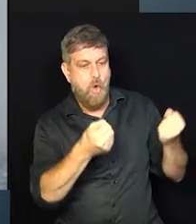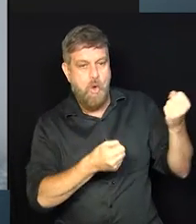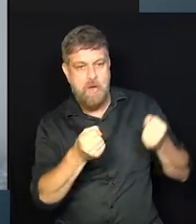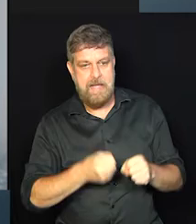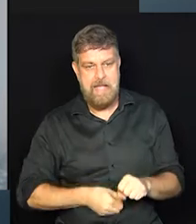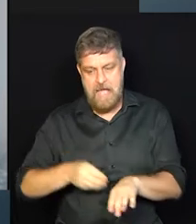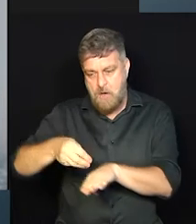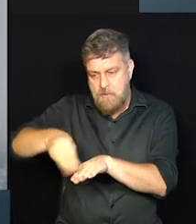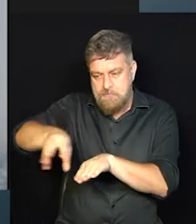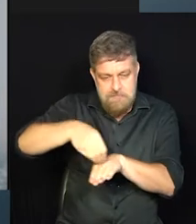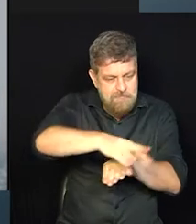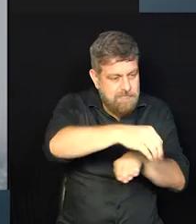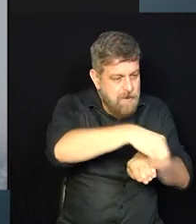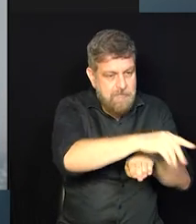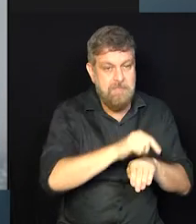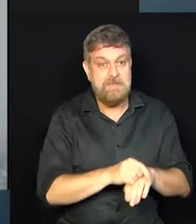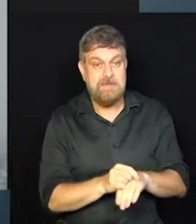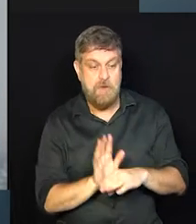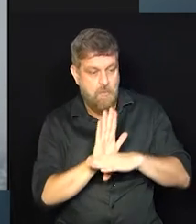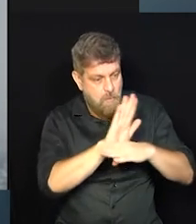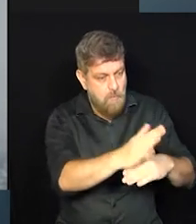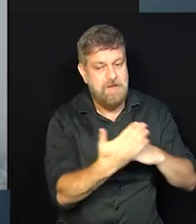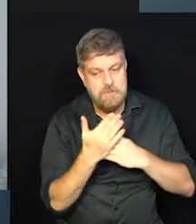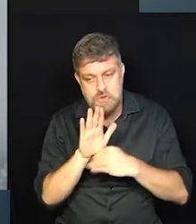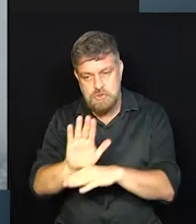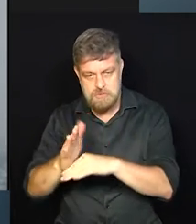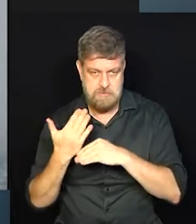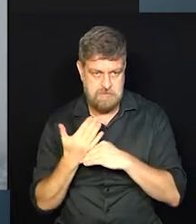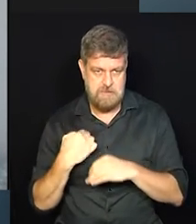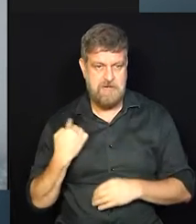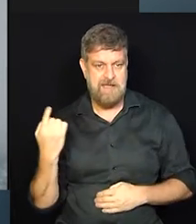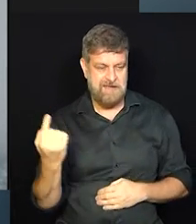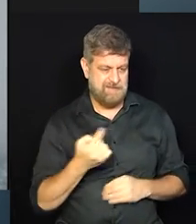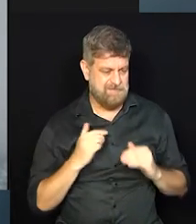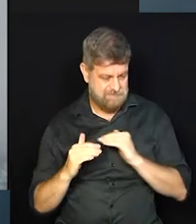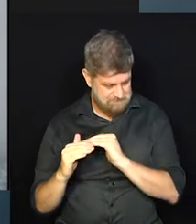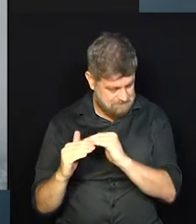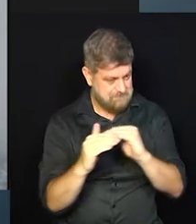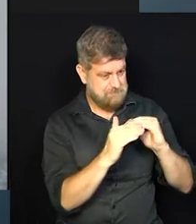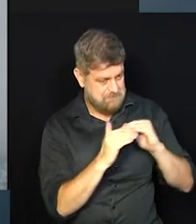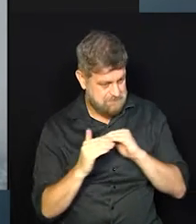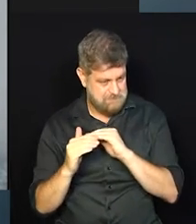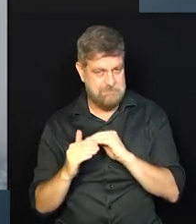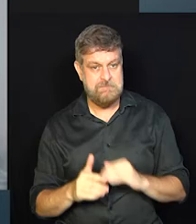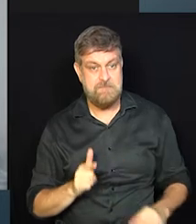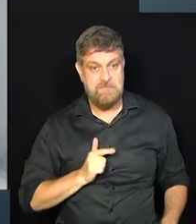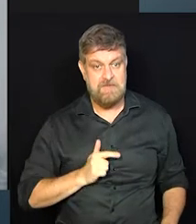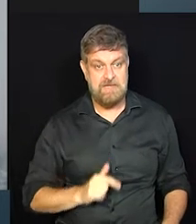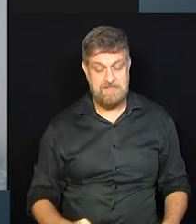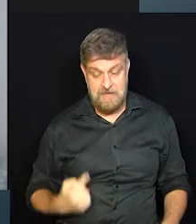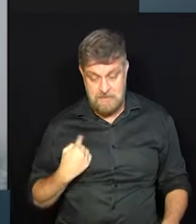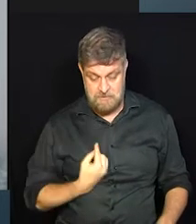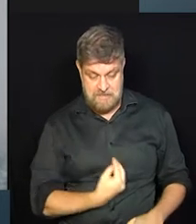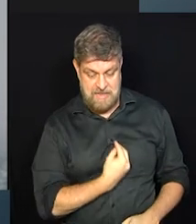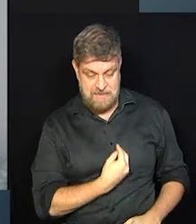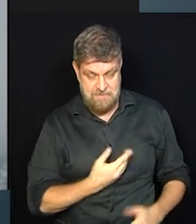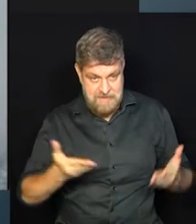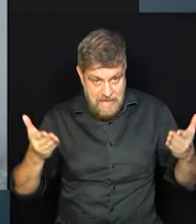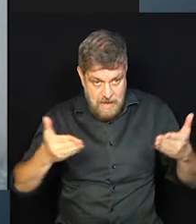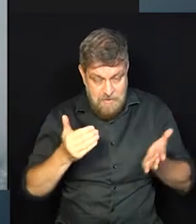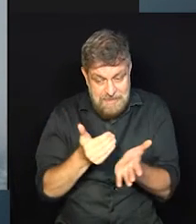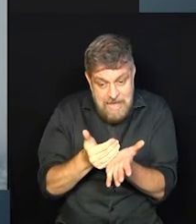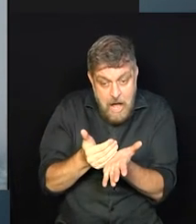dicas, sabe? Também. Então, uma ajuda a outra. Então, você percebe que a gente está tudo no mesmo barco. E tem muita gente, nesse cenário que a gente está vivendo,